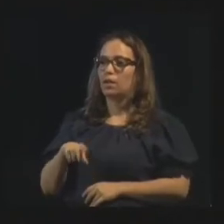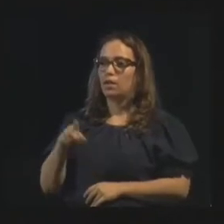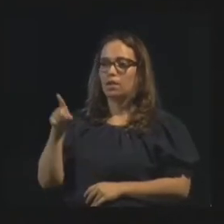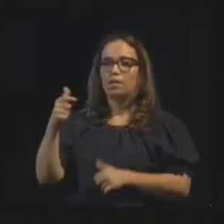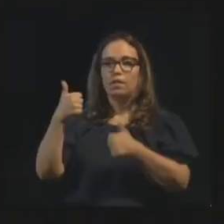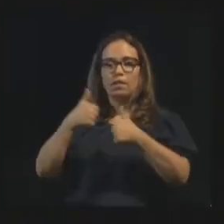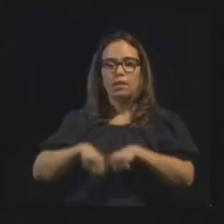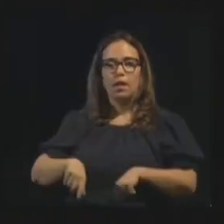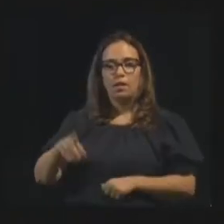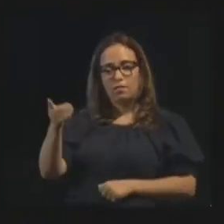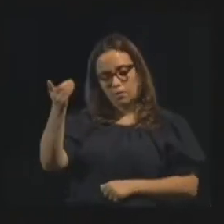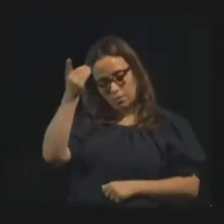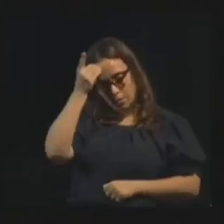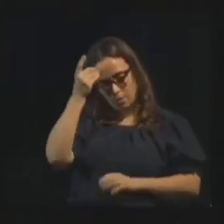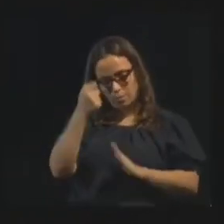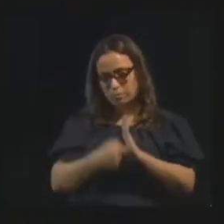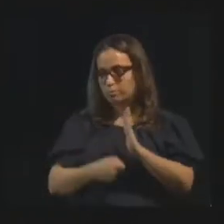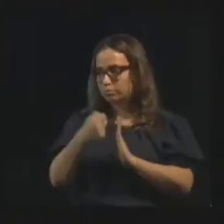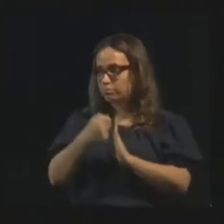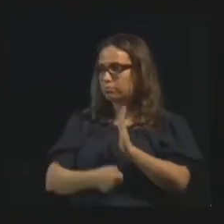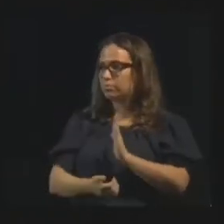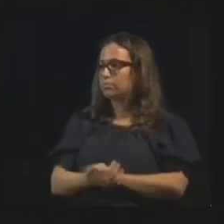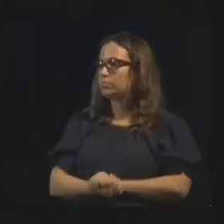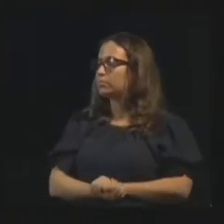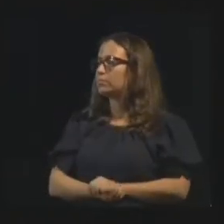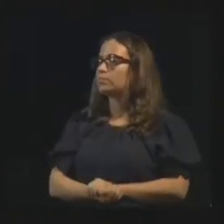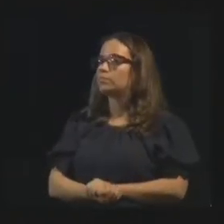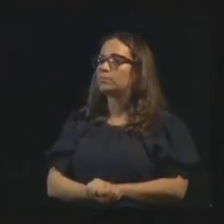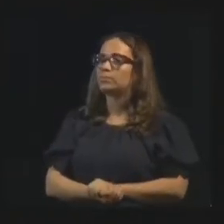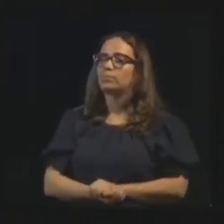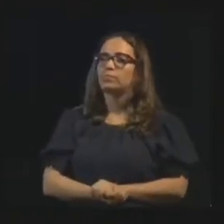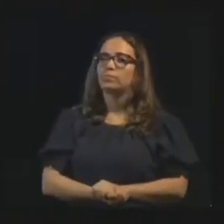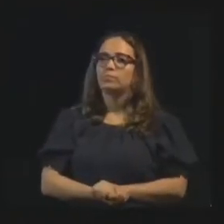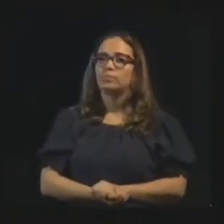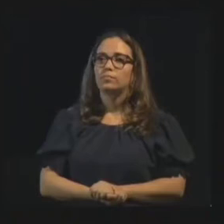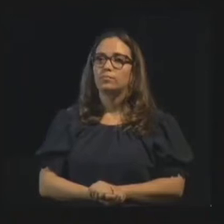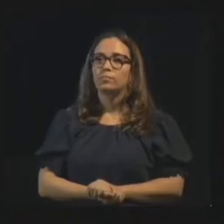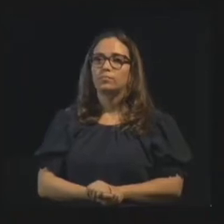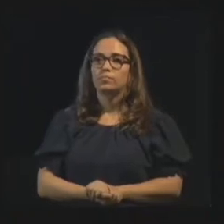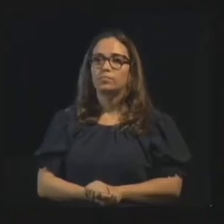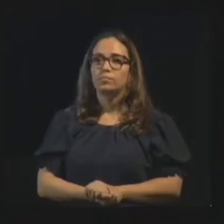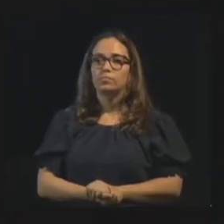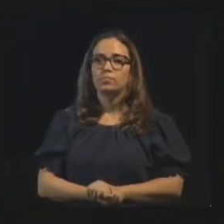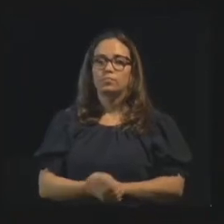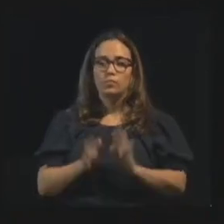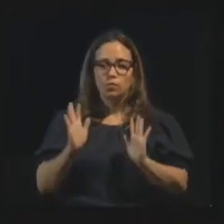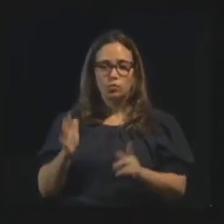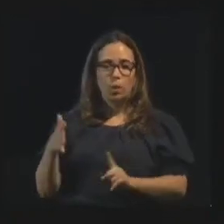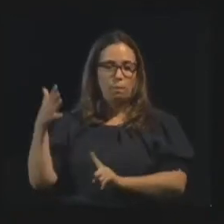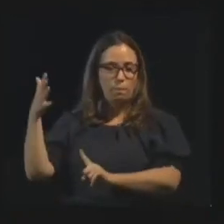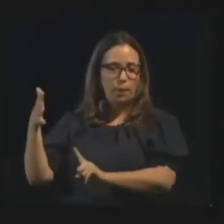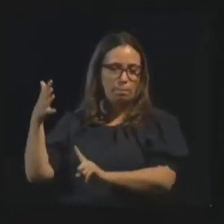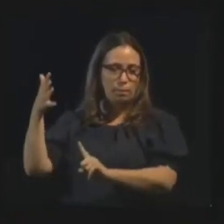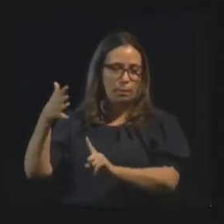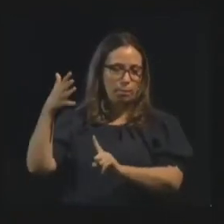bem inspirado, meu amigo, que Deus o abençoe. Muito bem, então já tivemos aí tantas palestras,